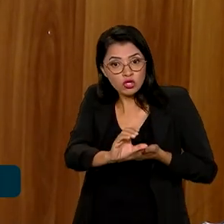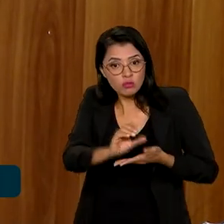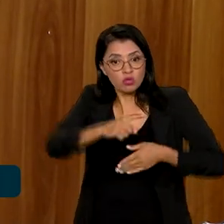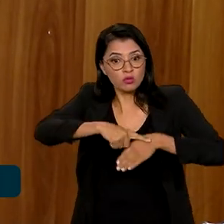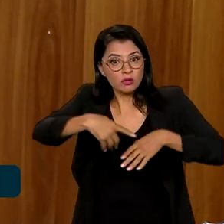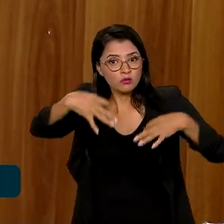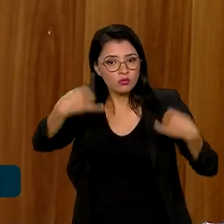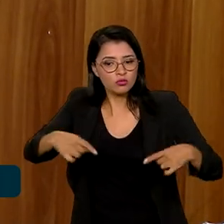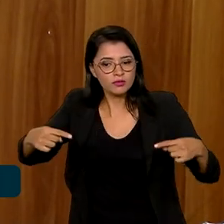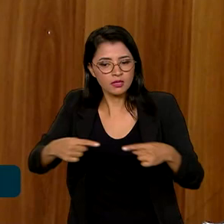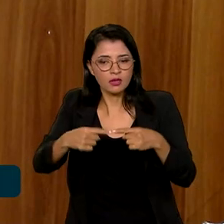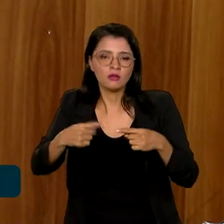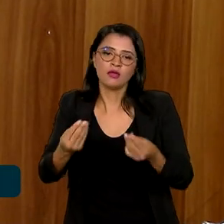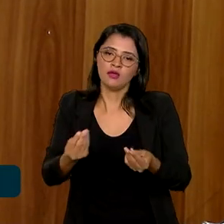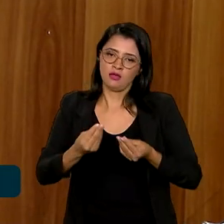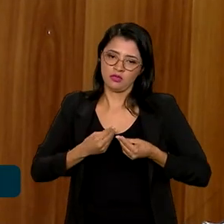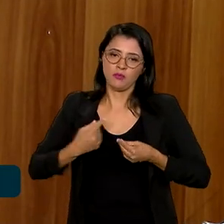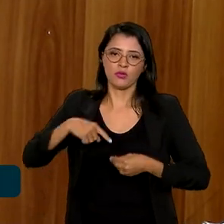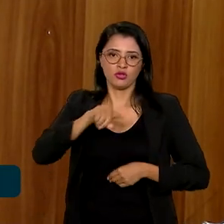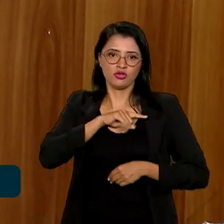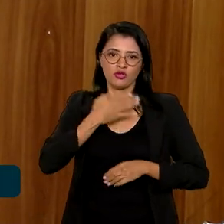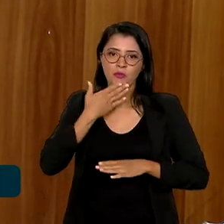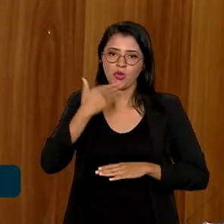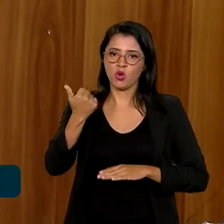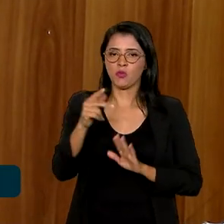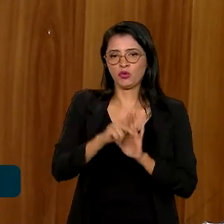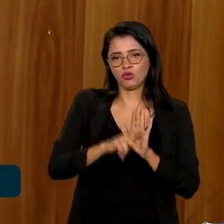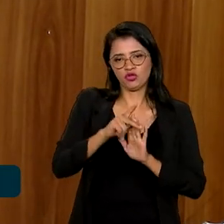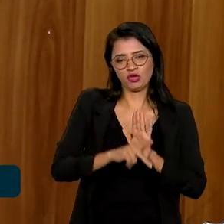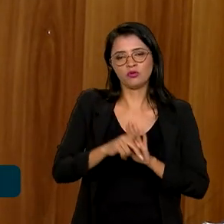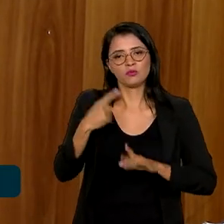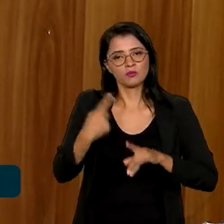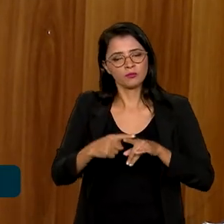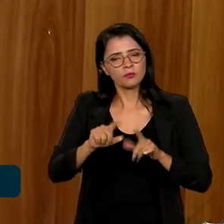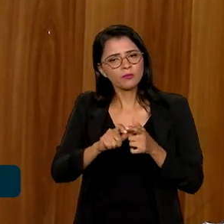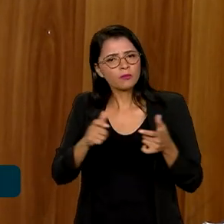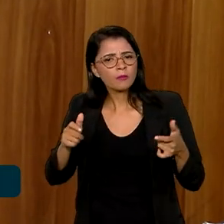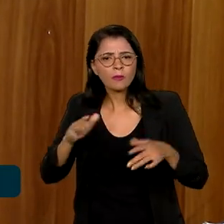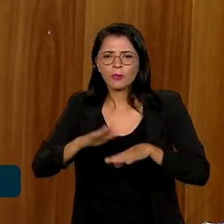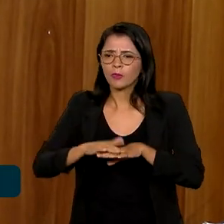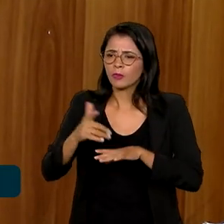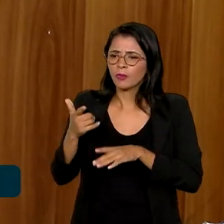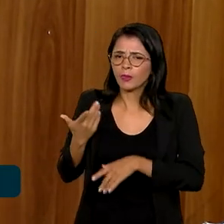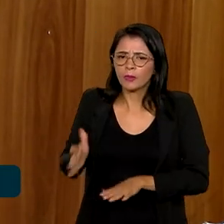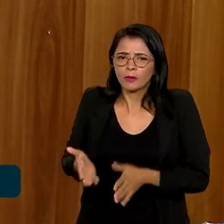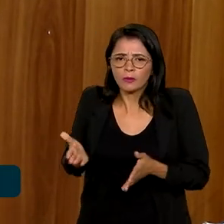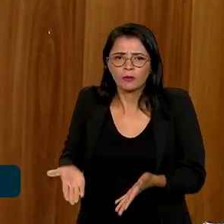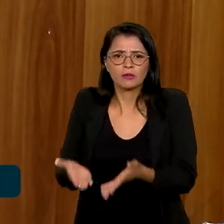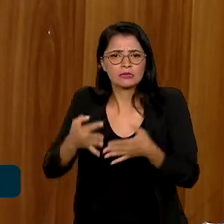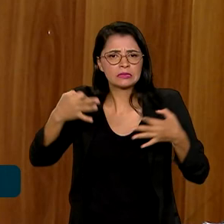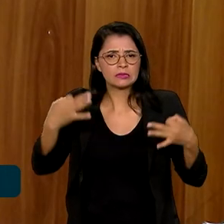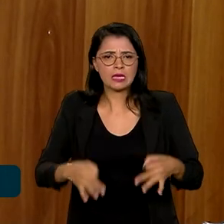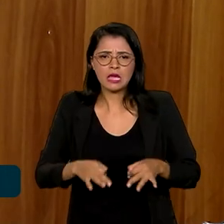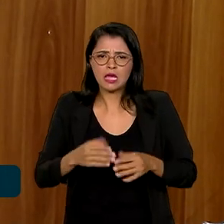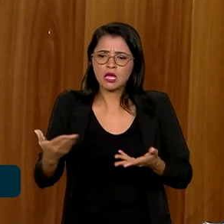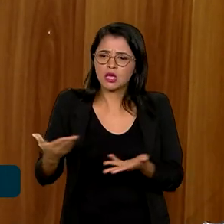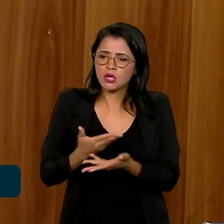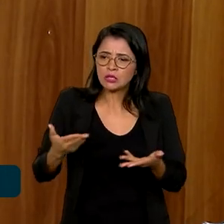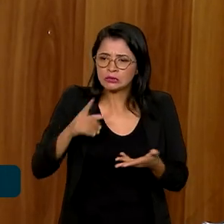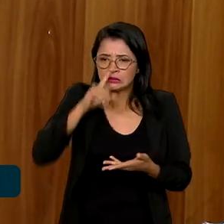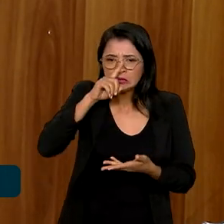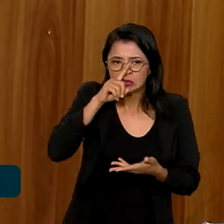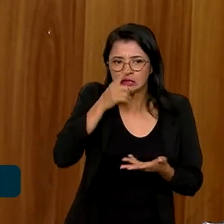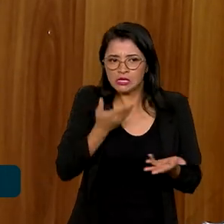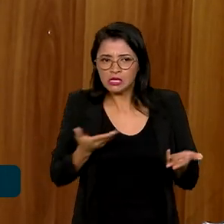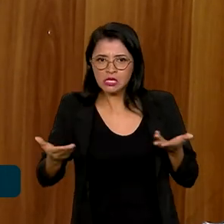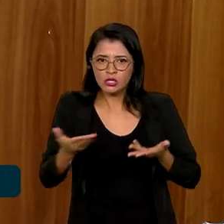que é isso que tem trazido grande credibilidade para os nossos projetos. Porque cada vez mais, com esses incentivos corretos, com o compartilhamento dos riscos